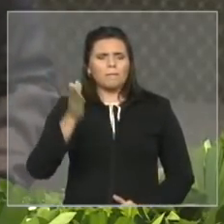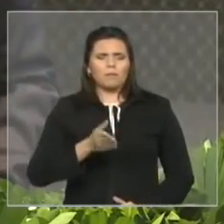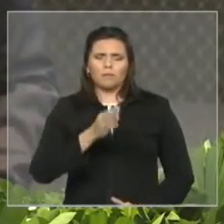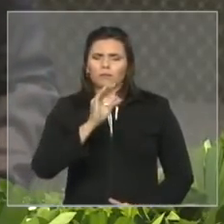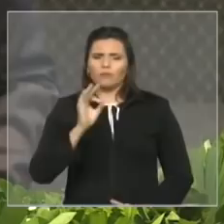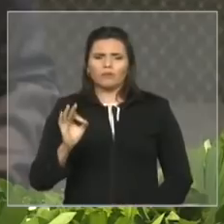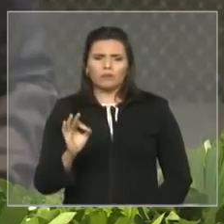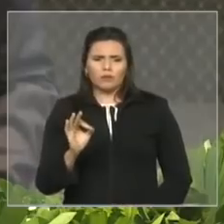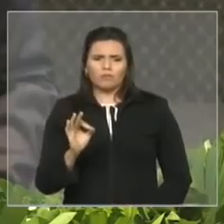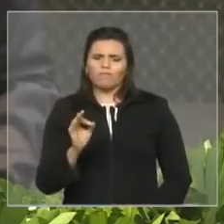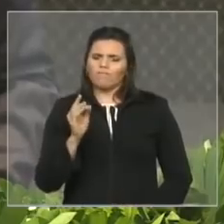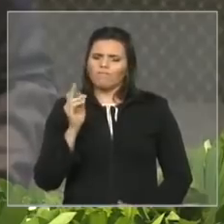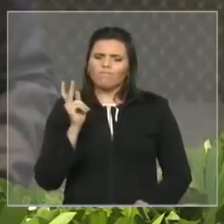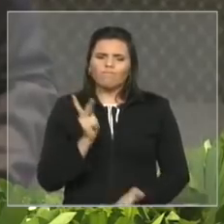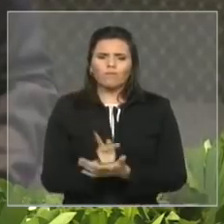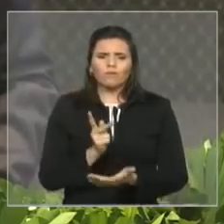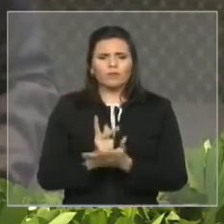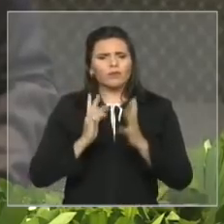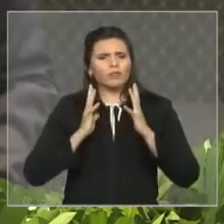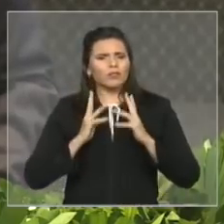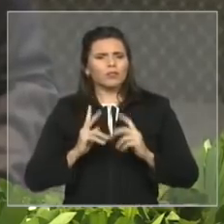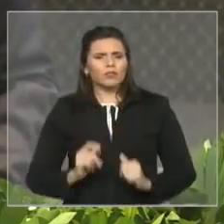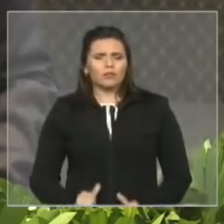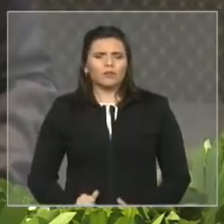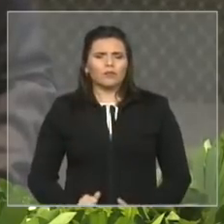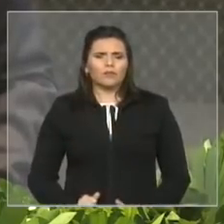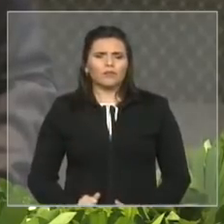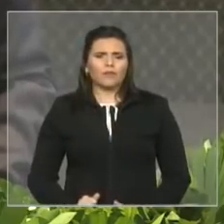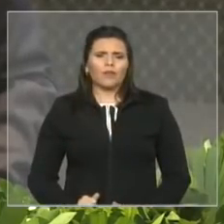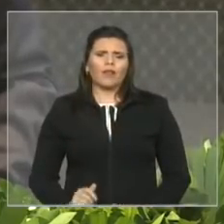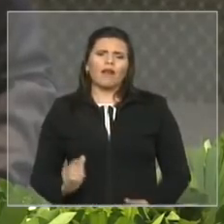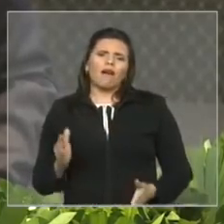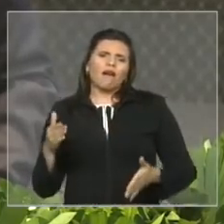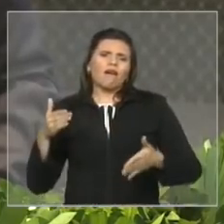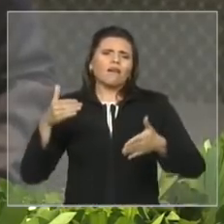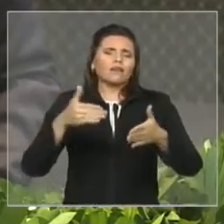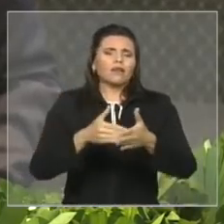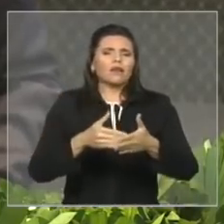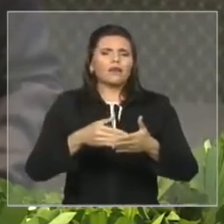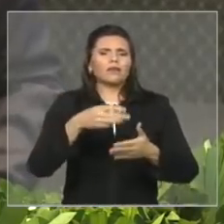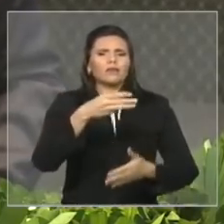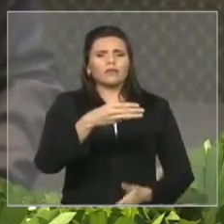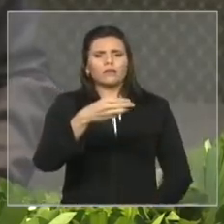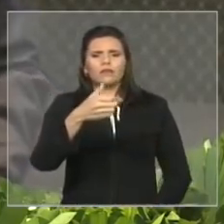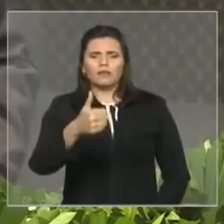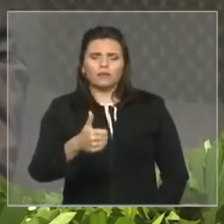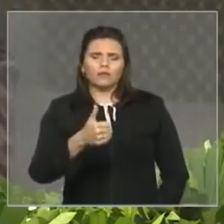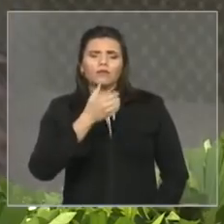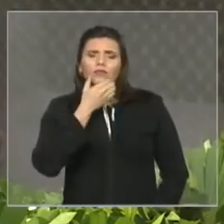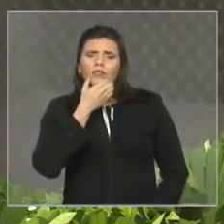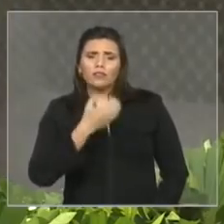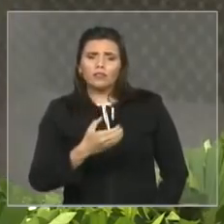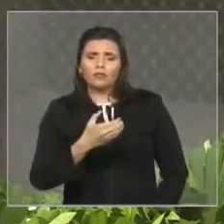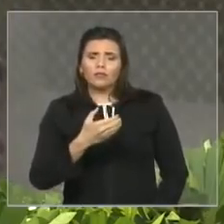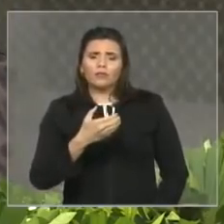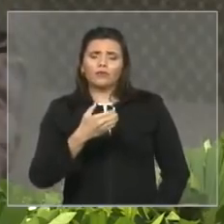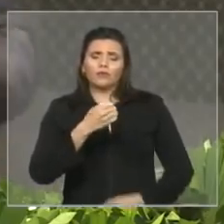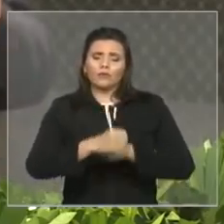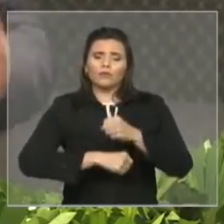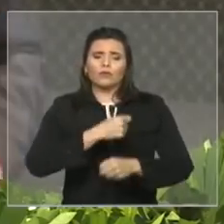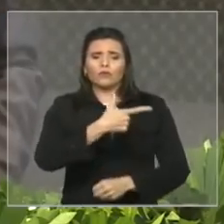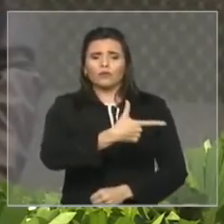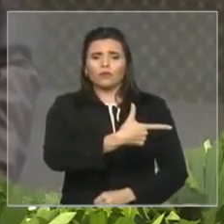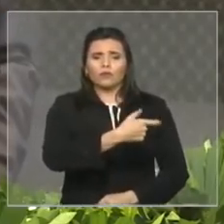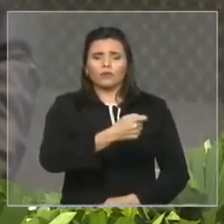estarão no dia 31 de dezembro de 2022, quando eu entregar o governo do Estado para o meu